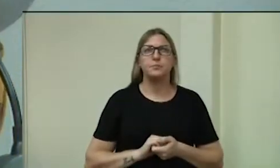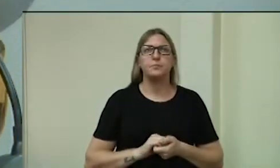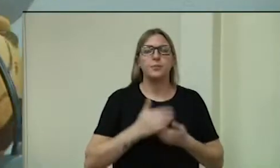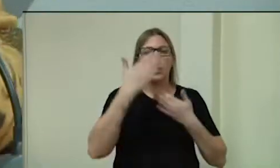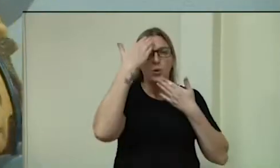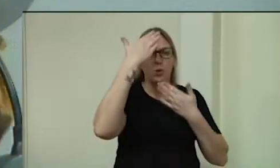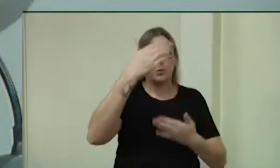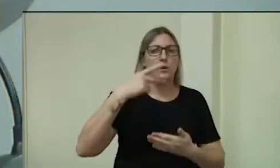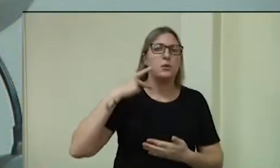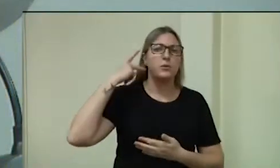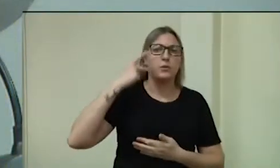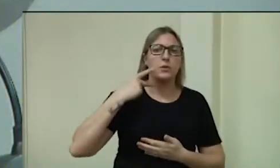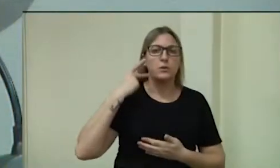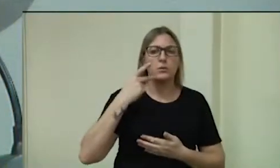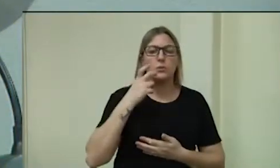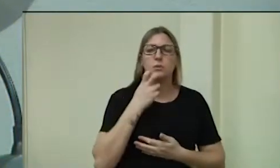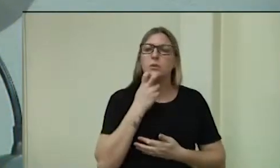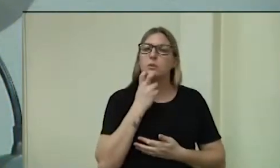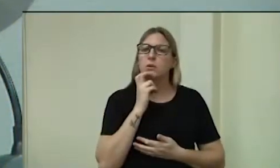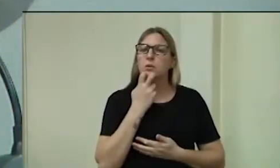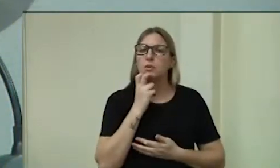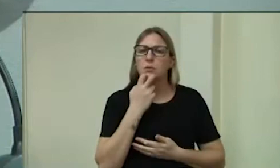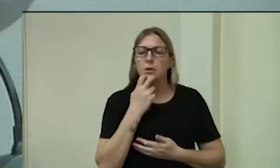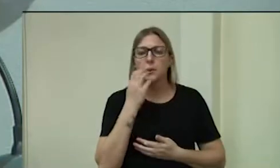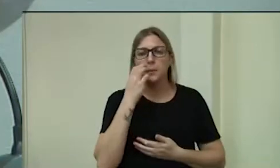Obrigada, vereador Renan.